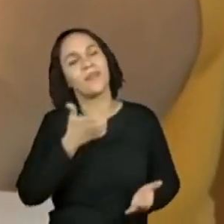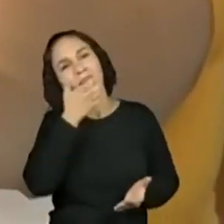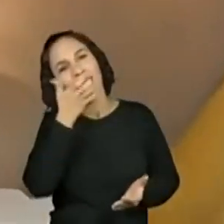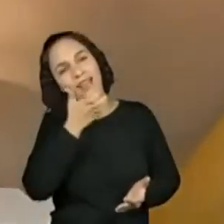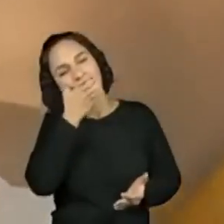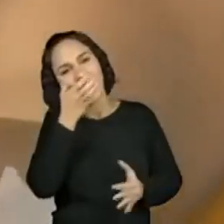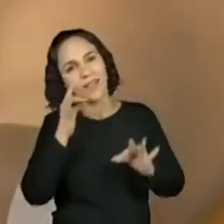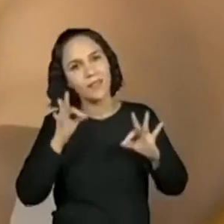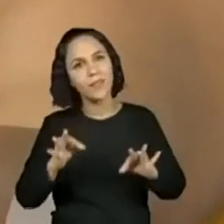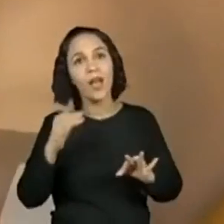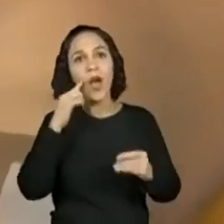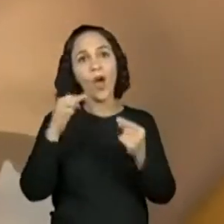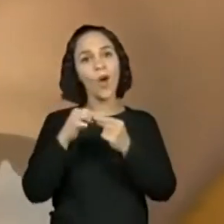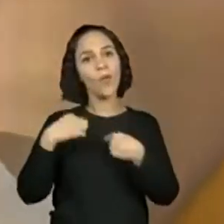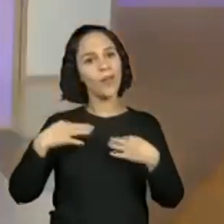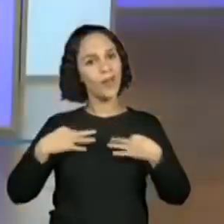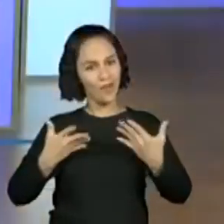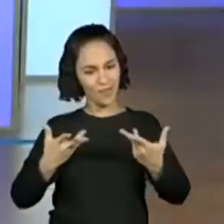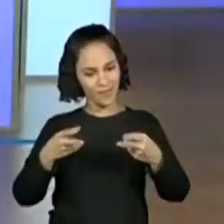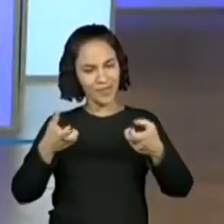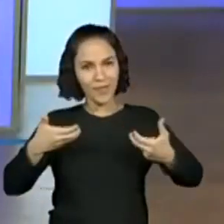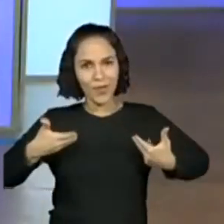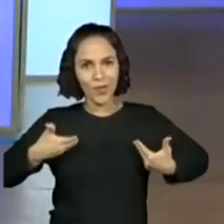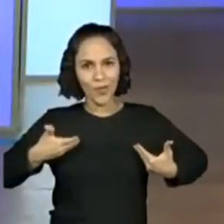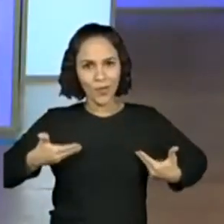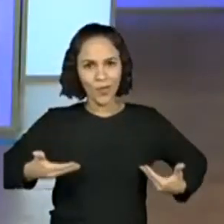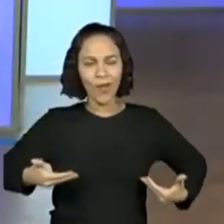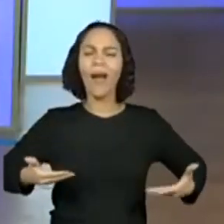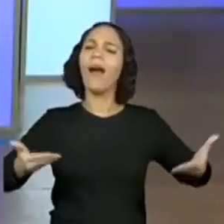Ó, combinando com a minha roupa. Vocês perceberam isso?